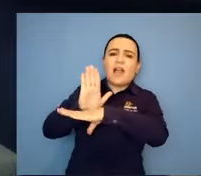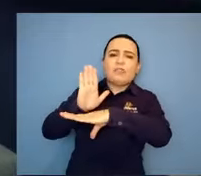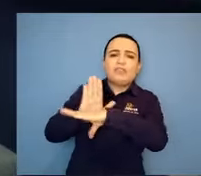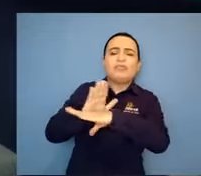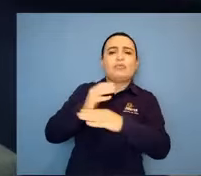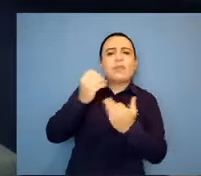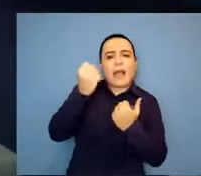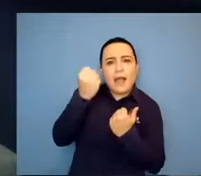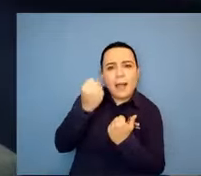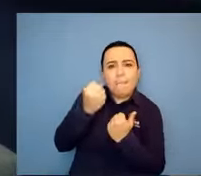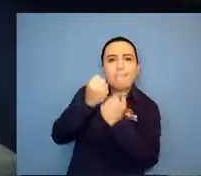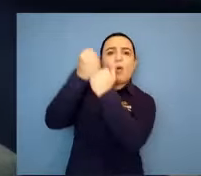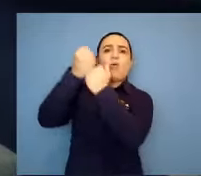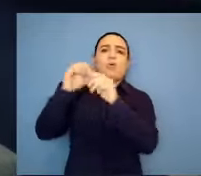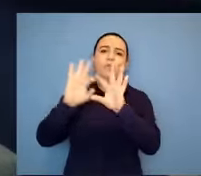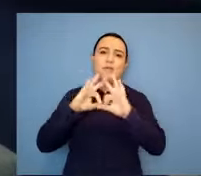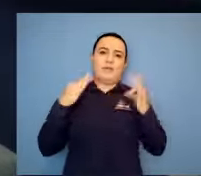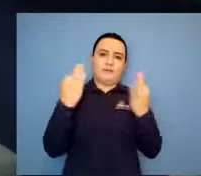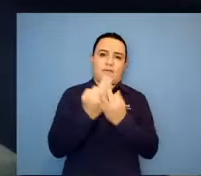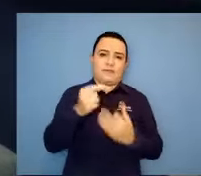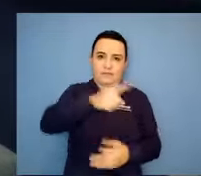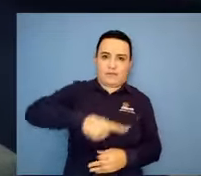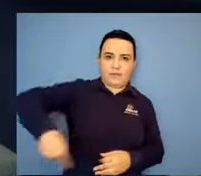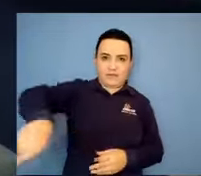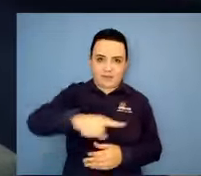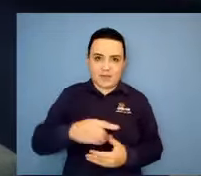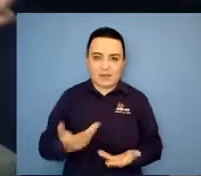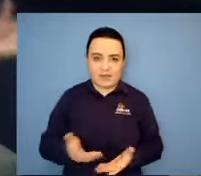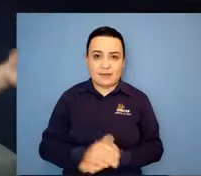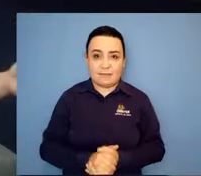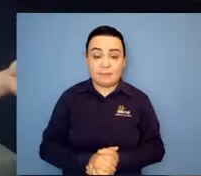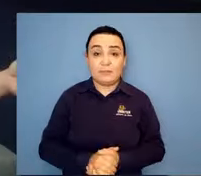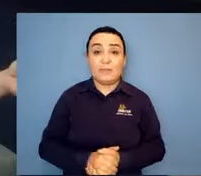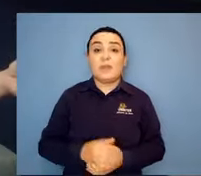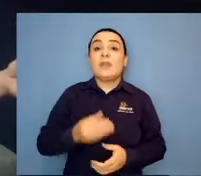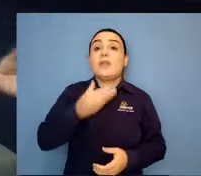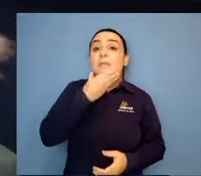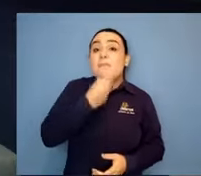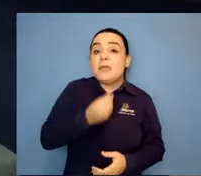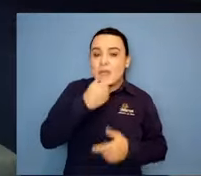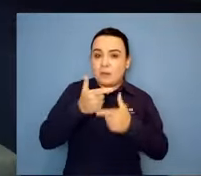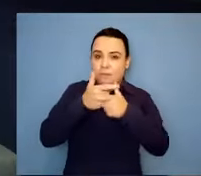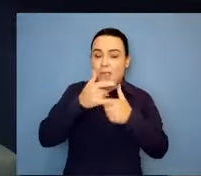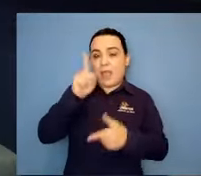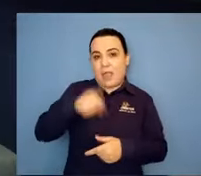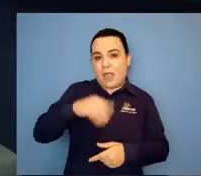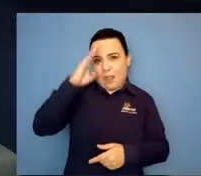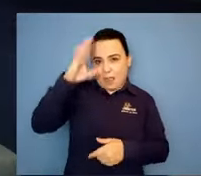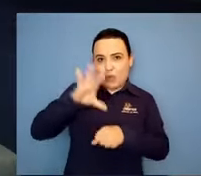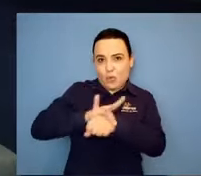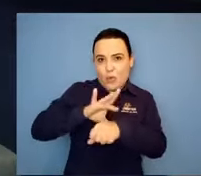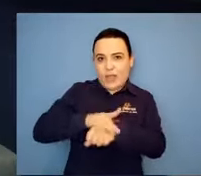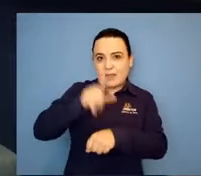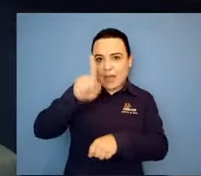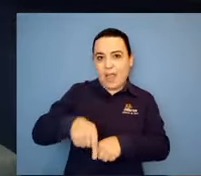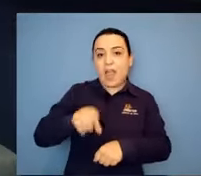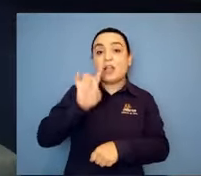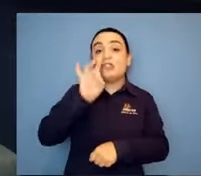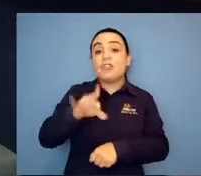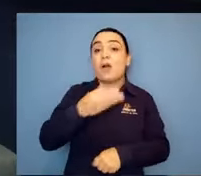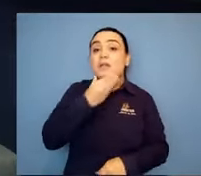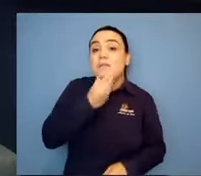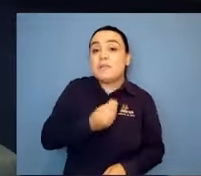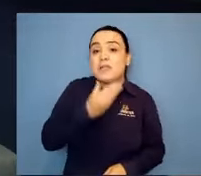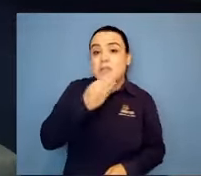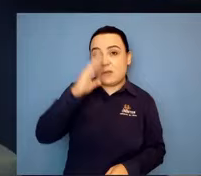Simplesmente porque se o menino receber o diagnóstico precoce, ele vai fazer um transplante de medula óssea.